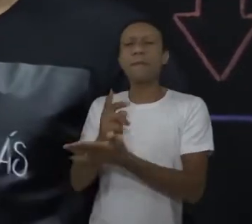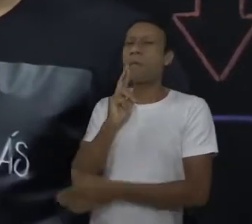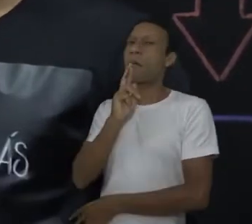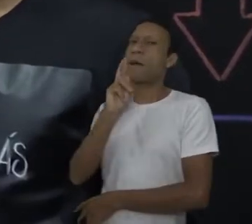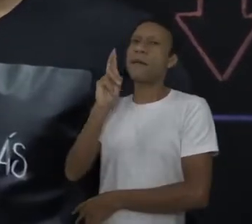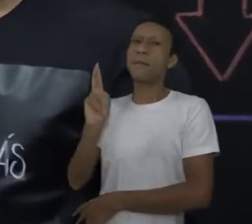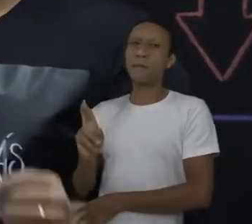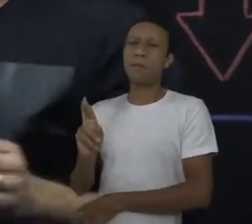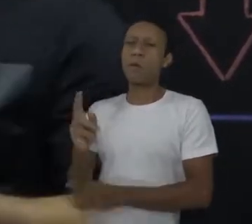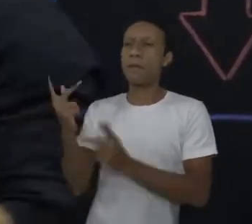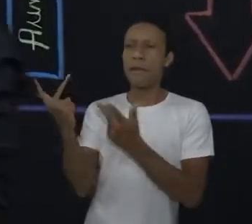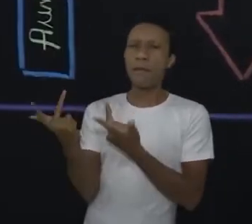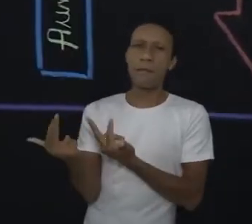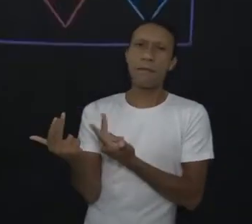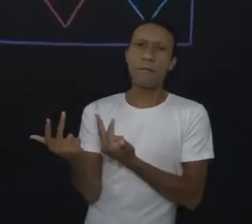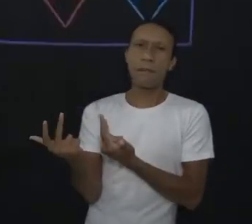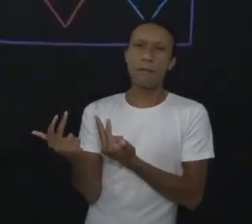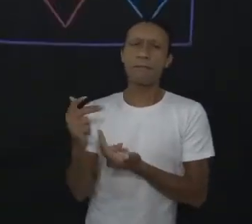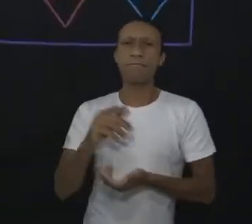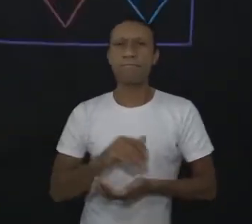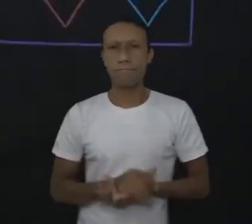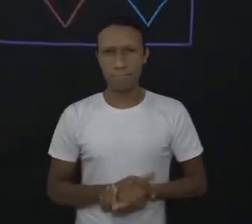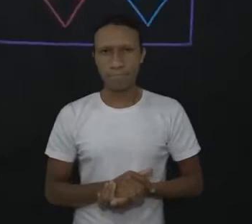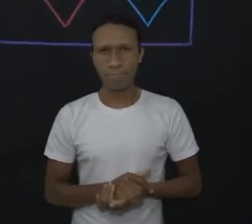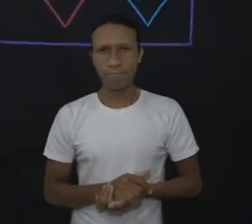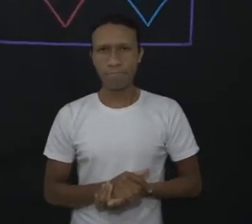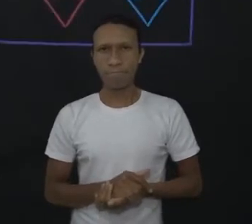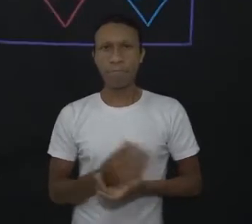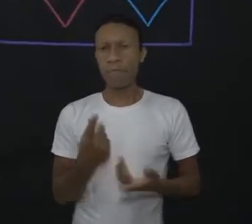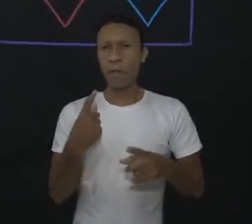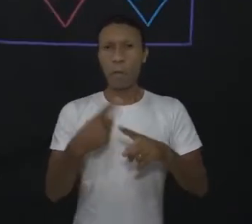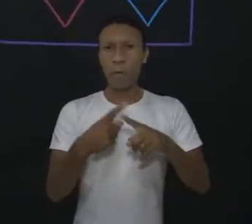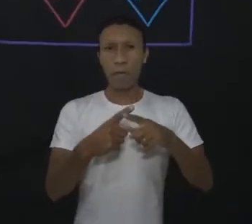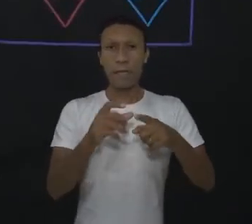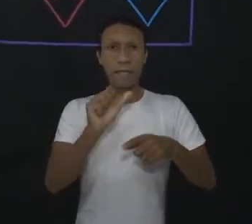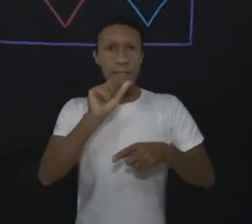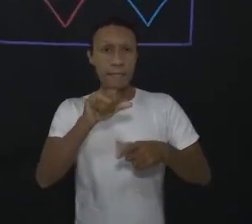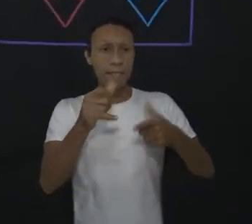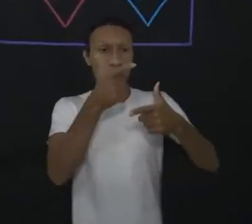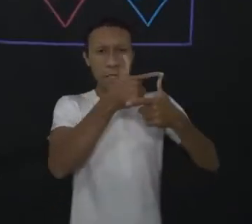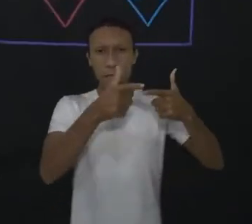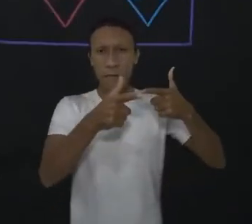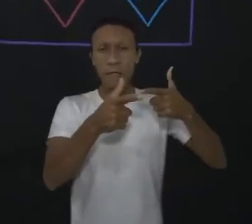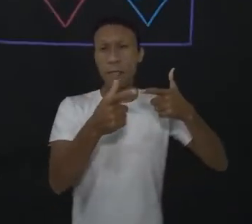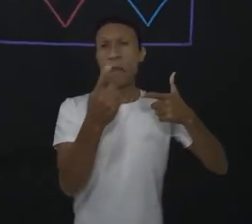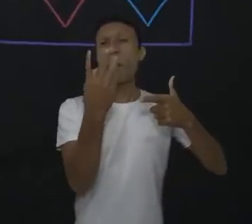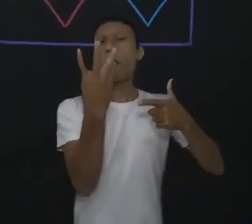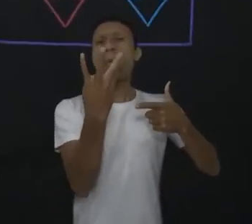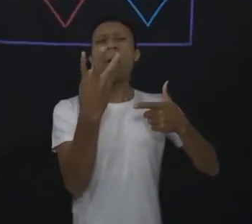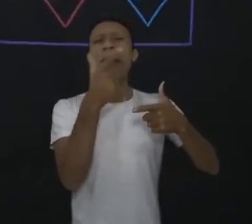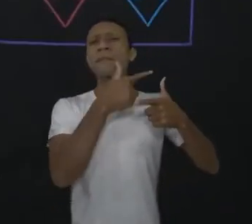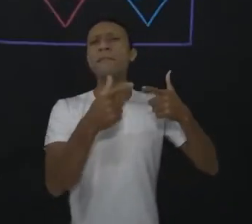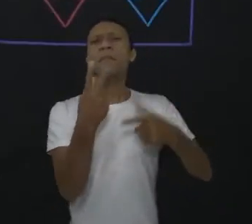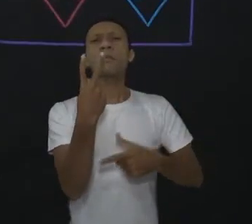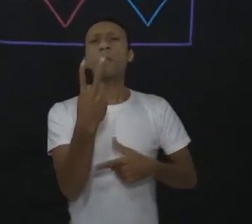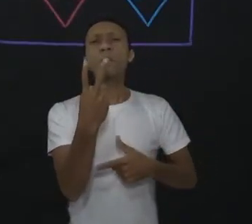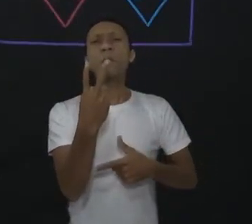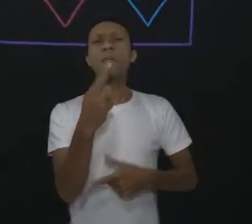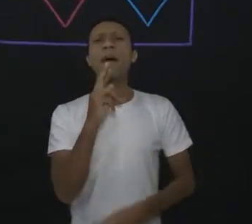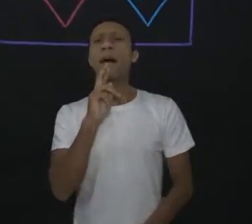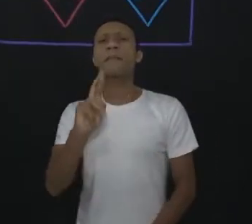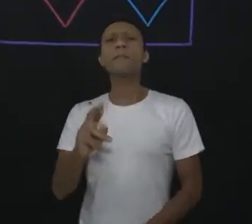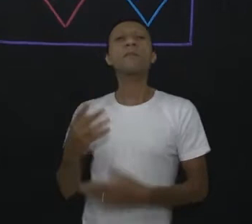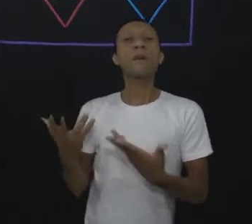no mesmo resultado. Então reparem, ao dividir aqui, 4 por 2, o nosso resultado